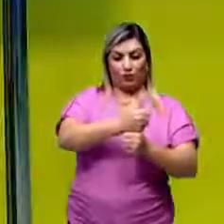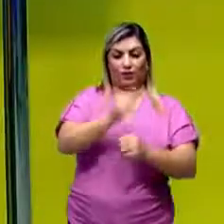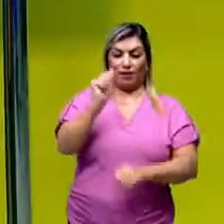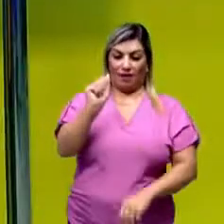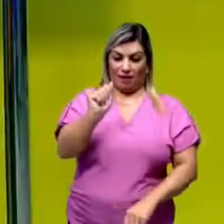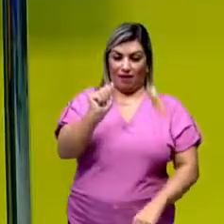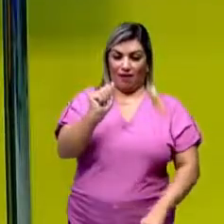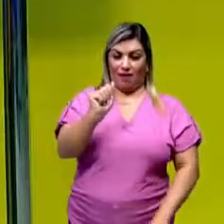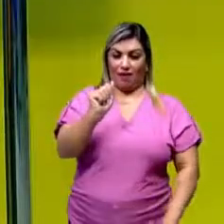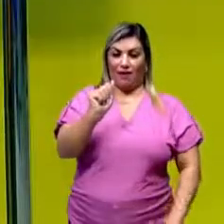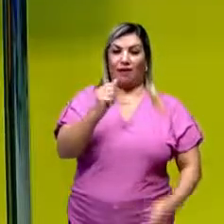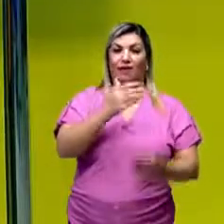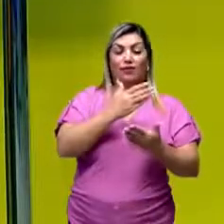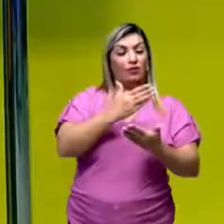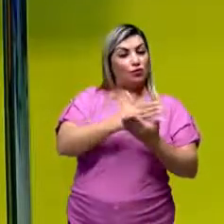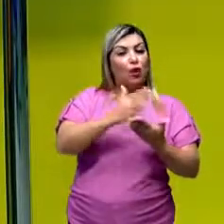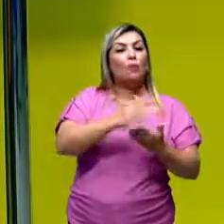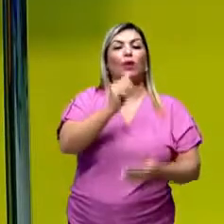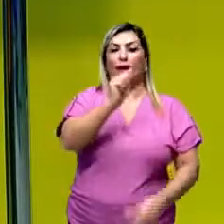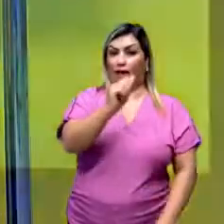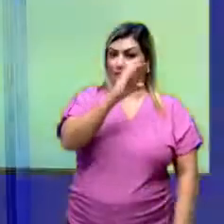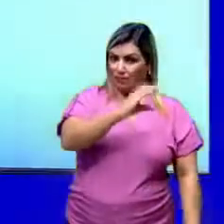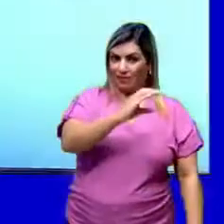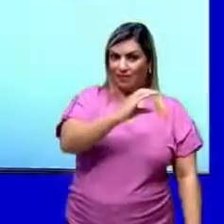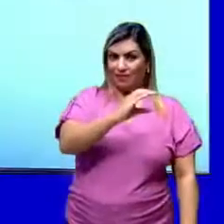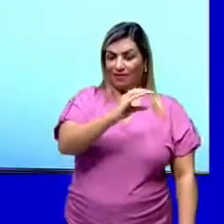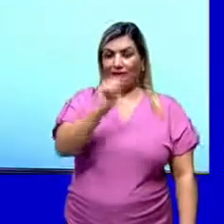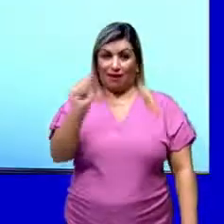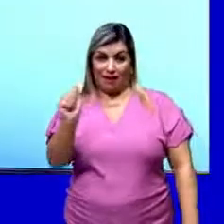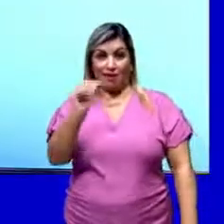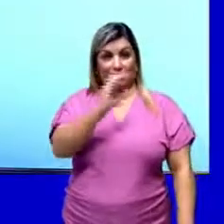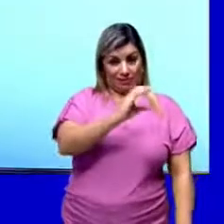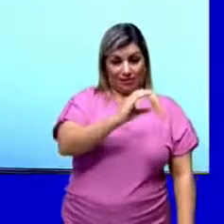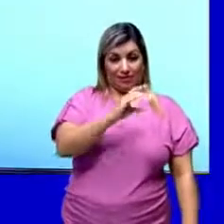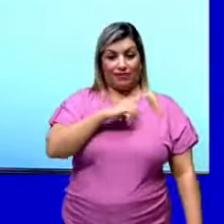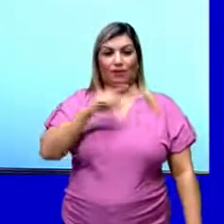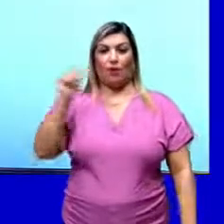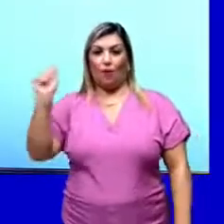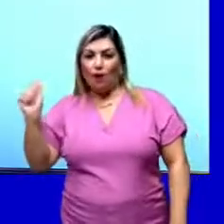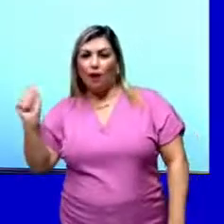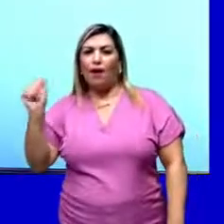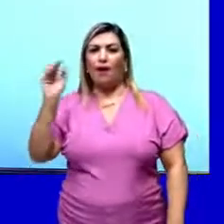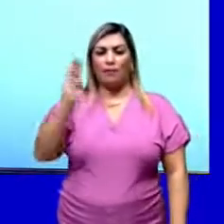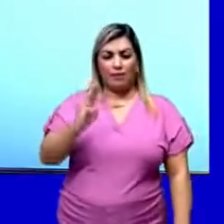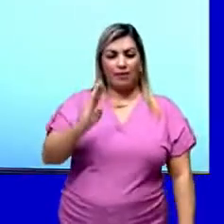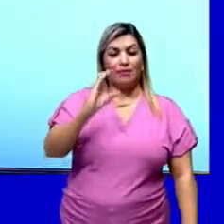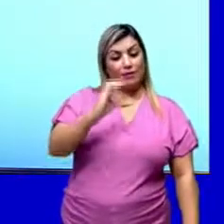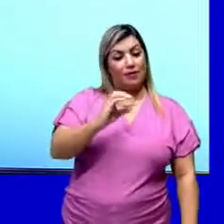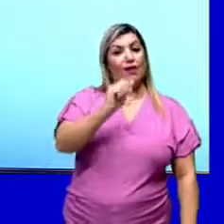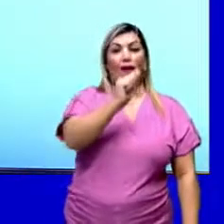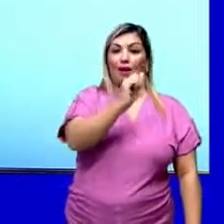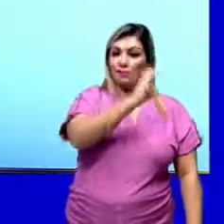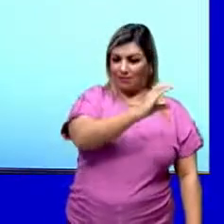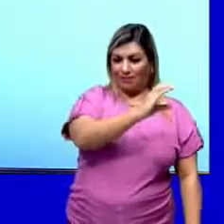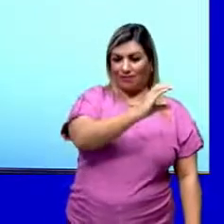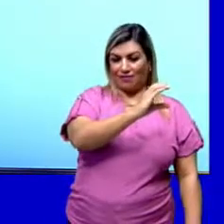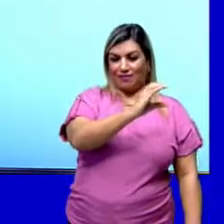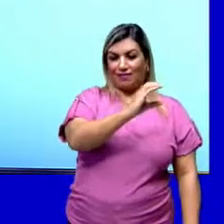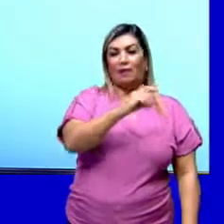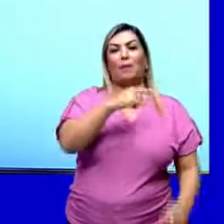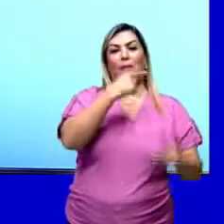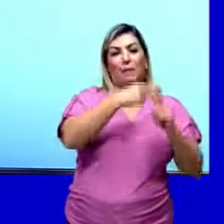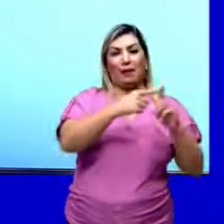deslocado. Vai formar aqui AC. Então, o A deslocou o B, formando uma nova substância composta. AC.